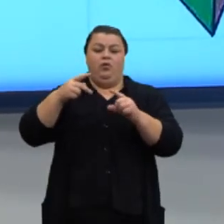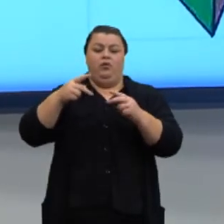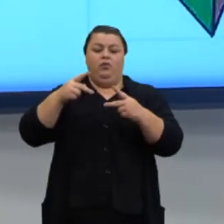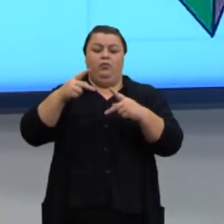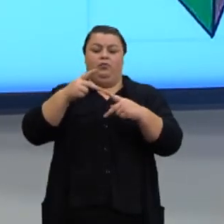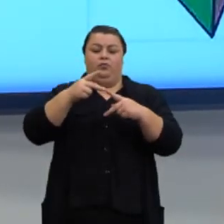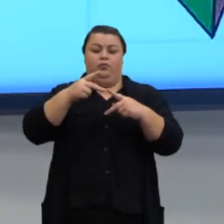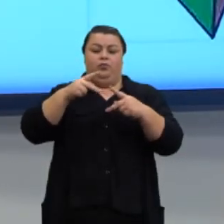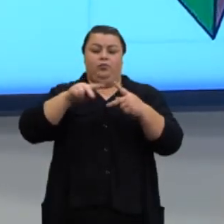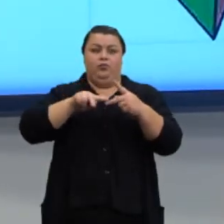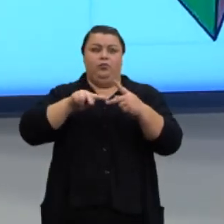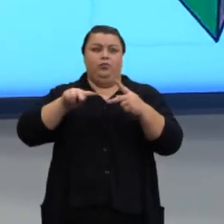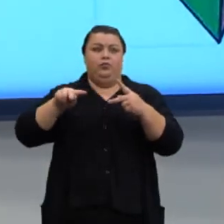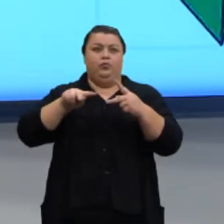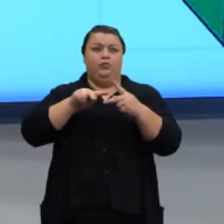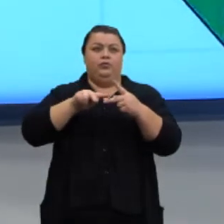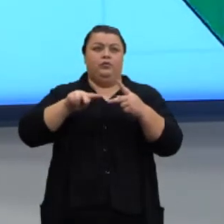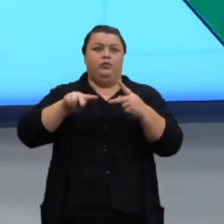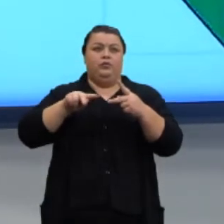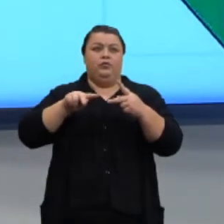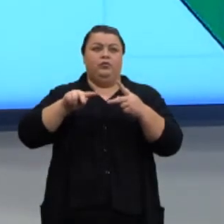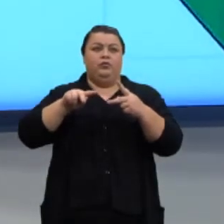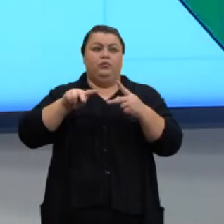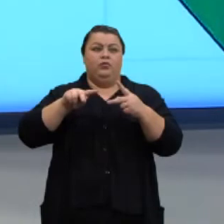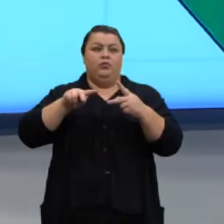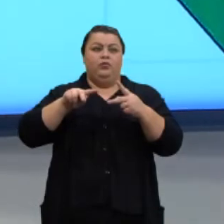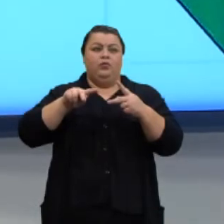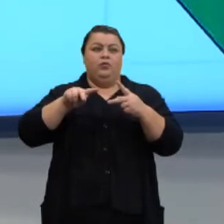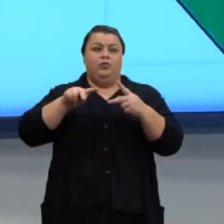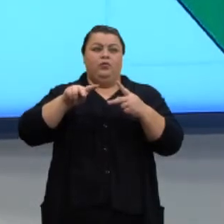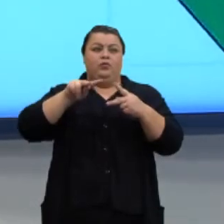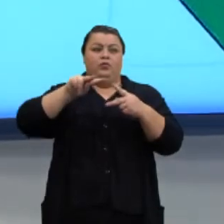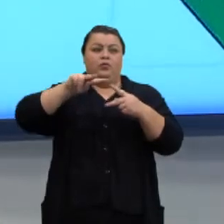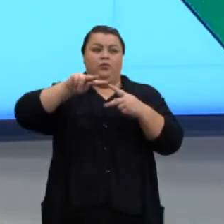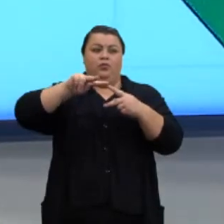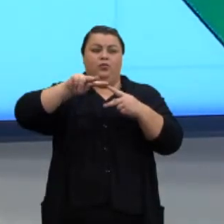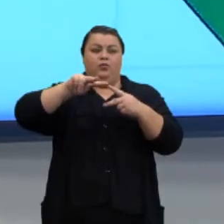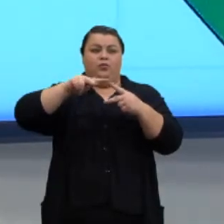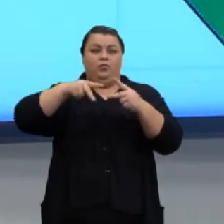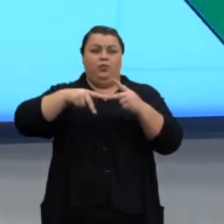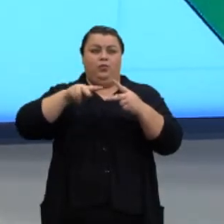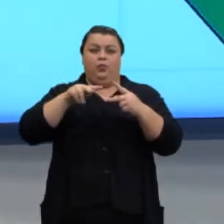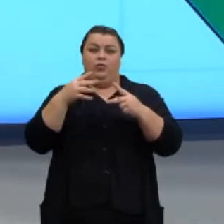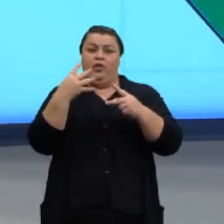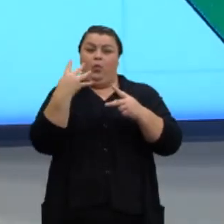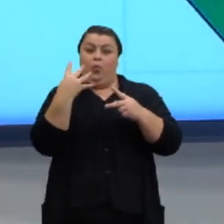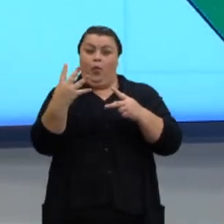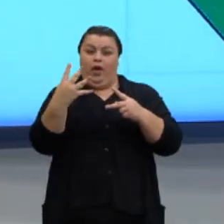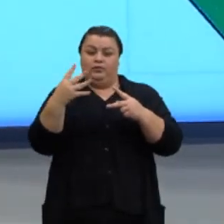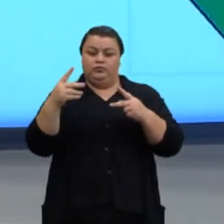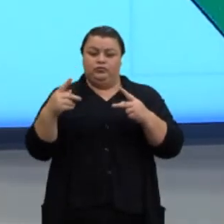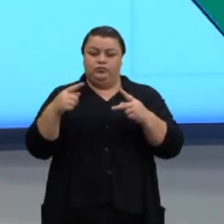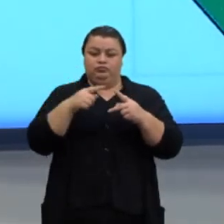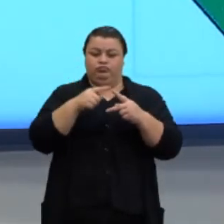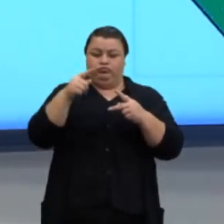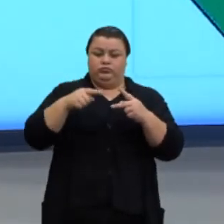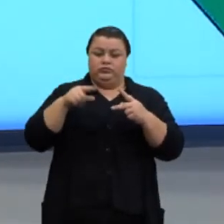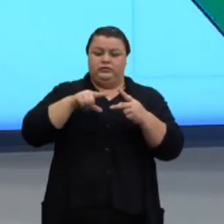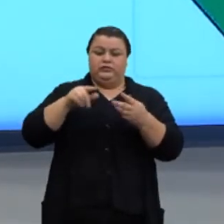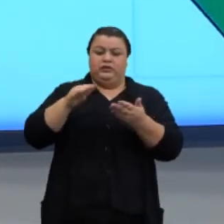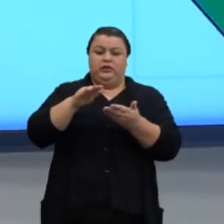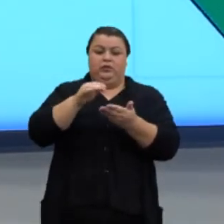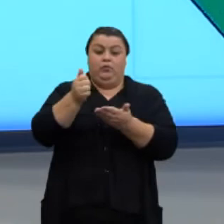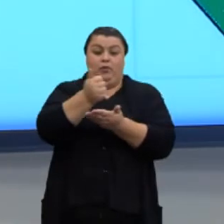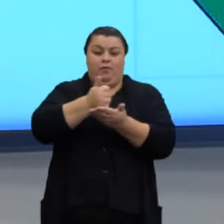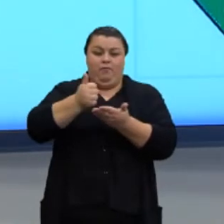formado ali por quatro triângulos. E esse tetraedro, então, tem uma base triangular